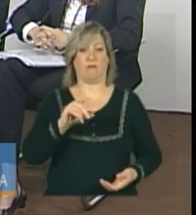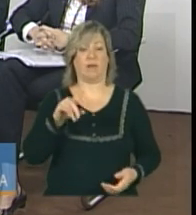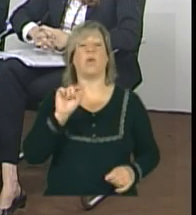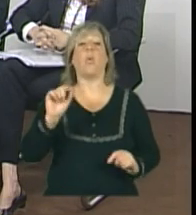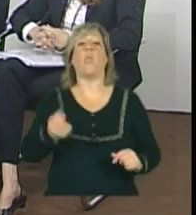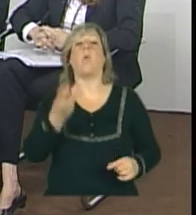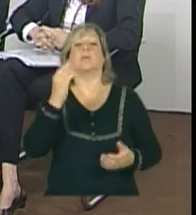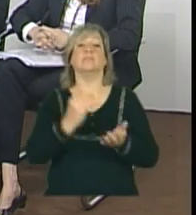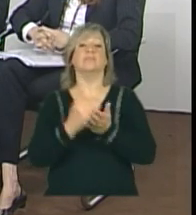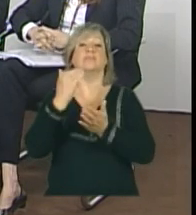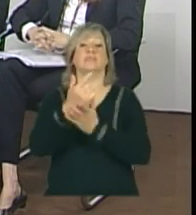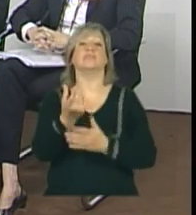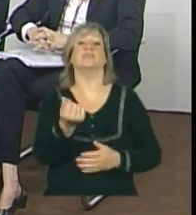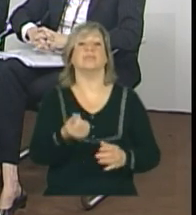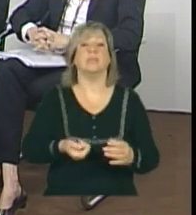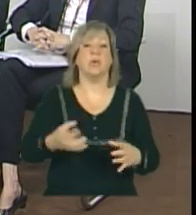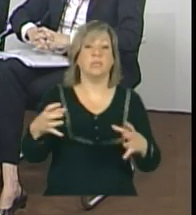eles?